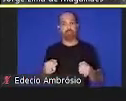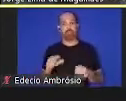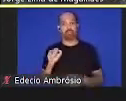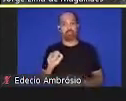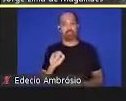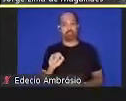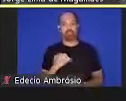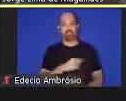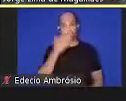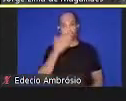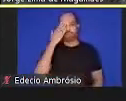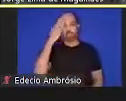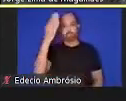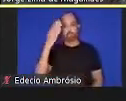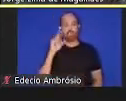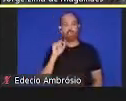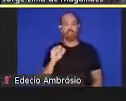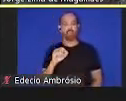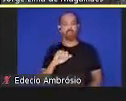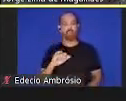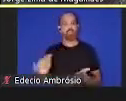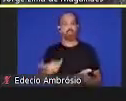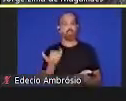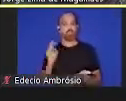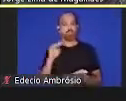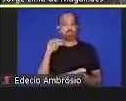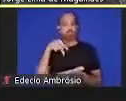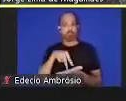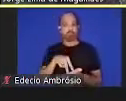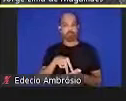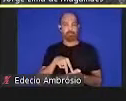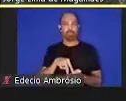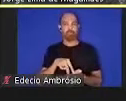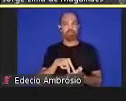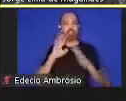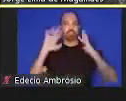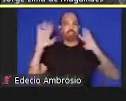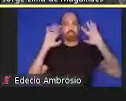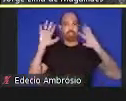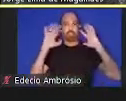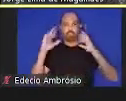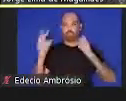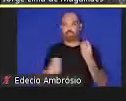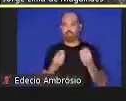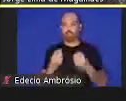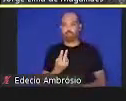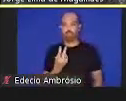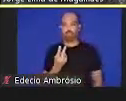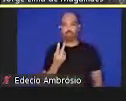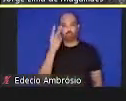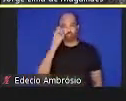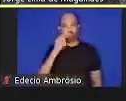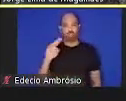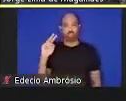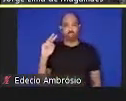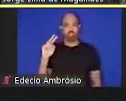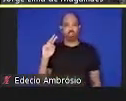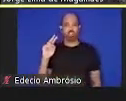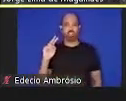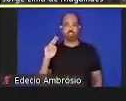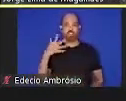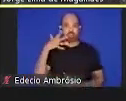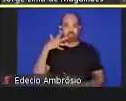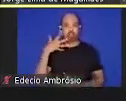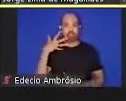os agradecimentos por esta oportunidade de refletirmos um pouco nesses dois dias de seminário. Obrigado a